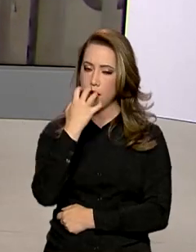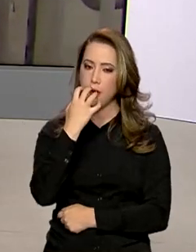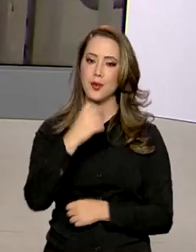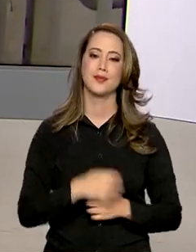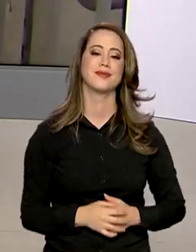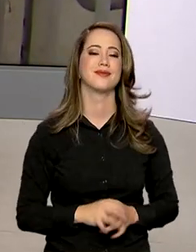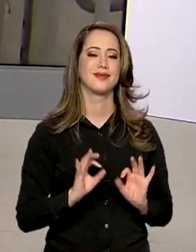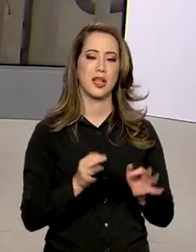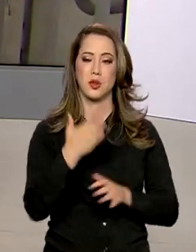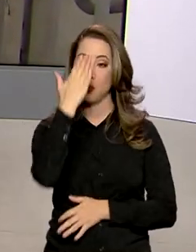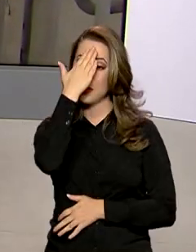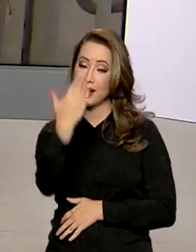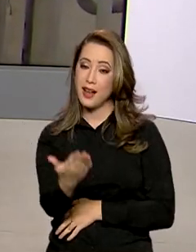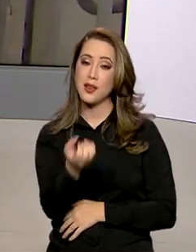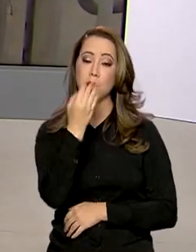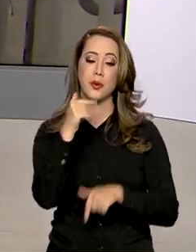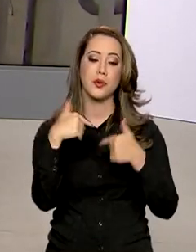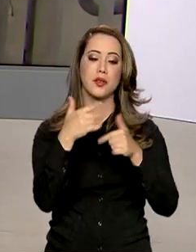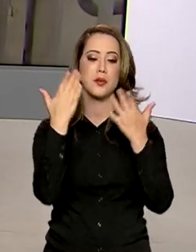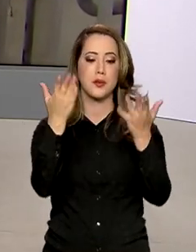Muito obrigada pelas suas informações. Bom trabalho pra você aí em São Paulo.